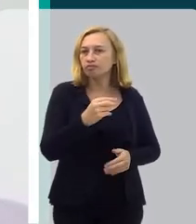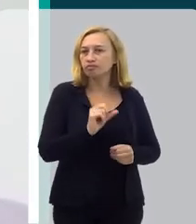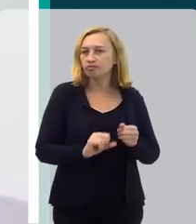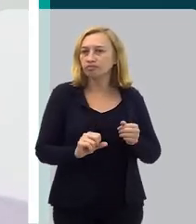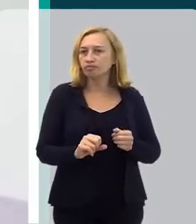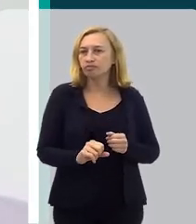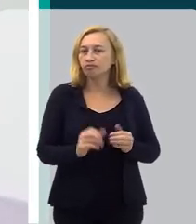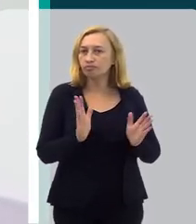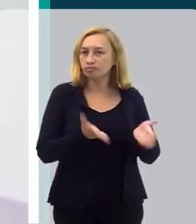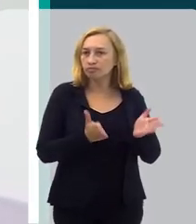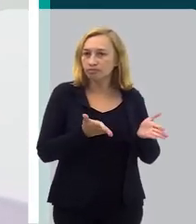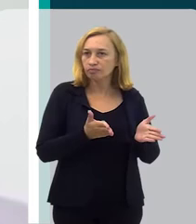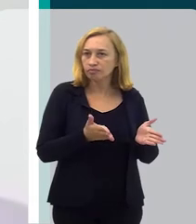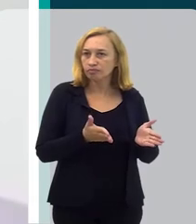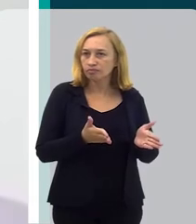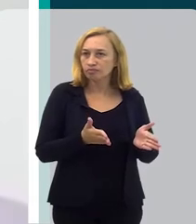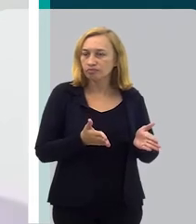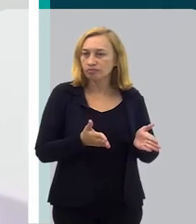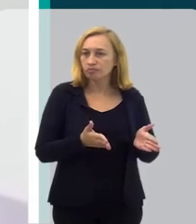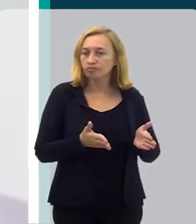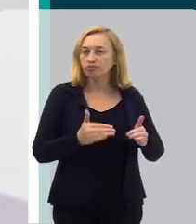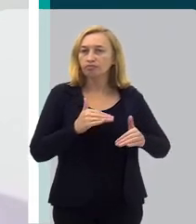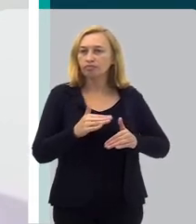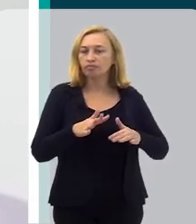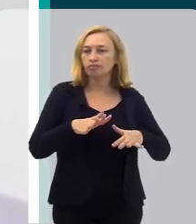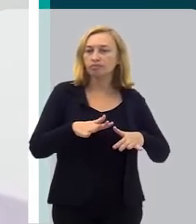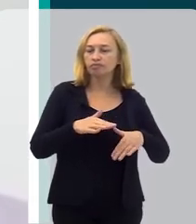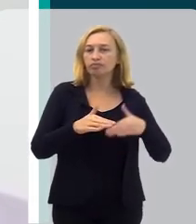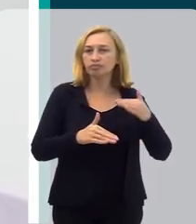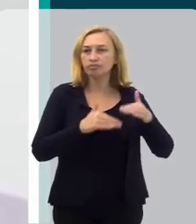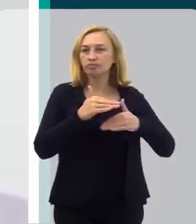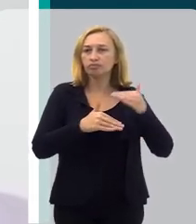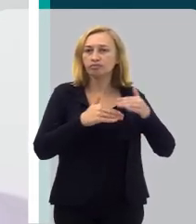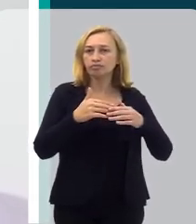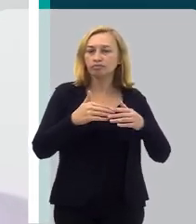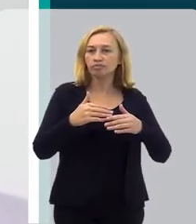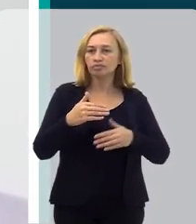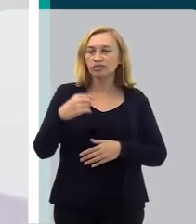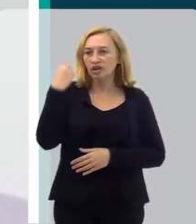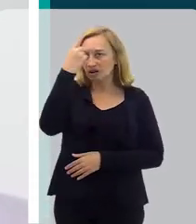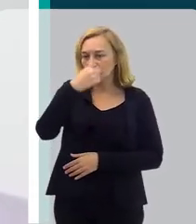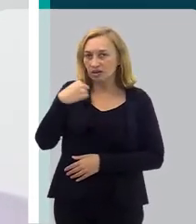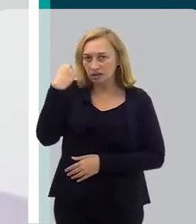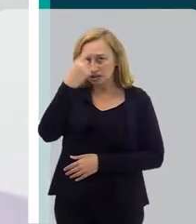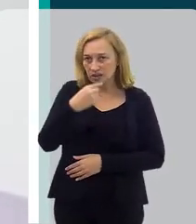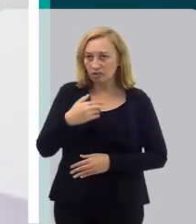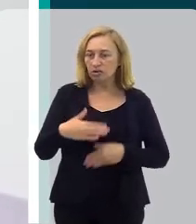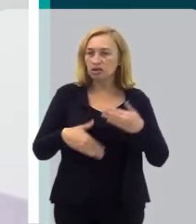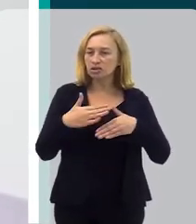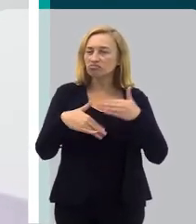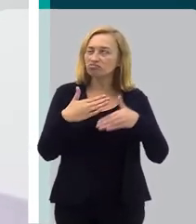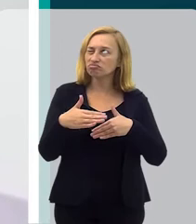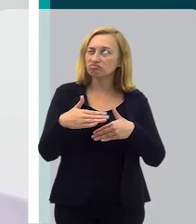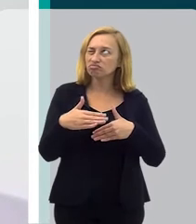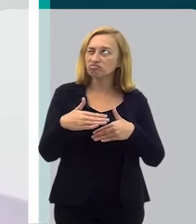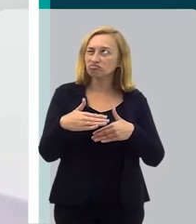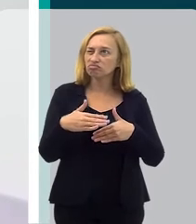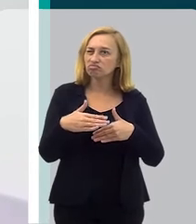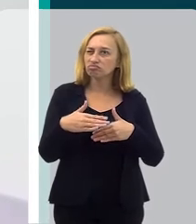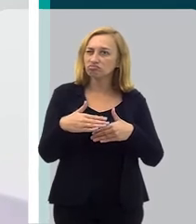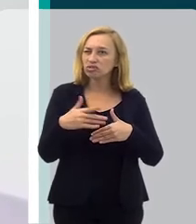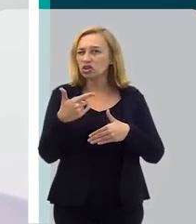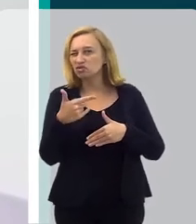feita, ela é feita agora e vai sendo feita de acordo com o crescimento facial, vai havendo crescimento até em